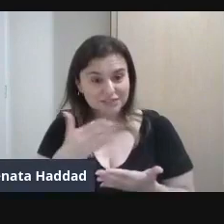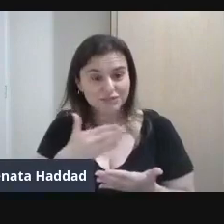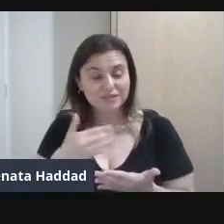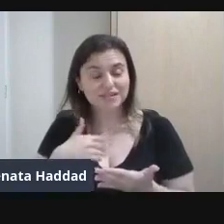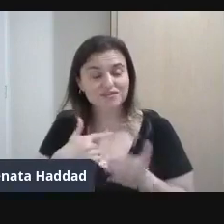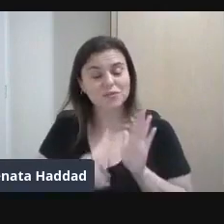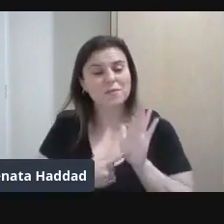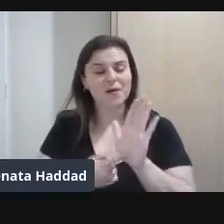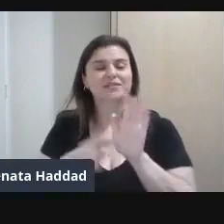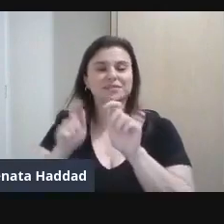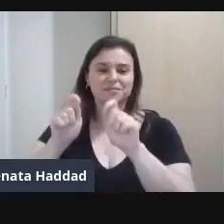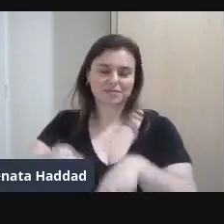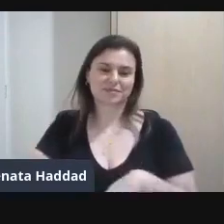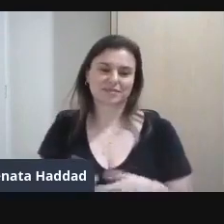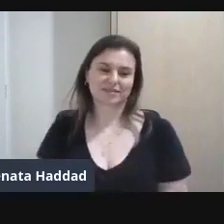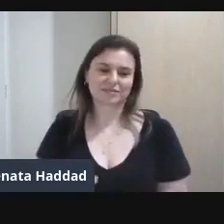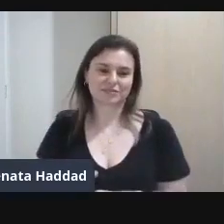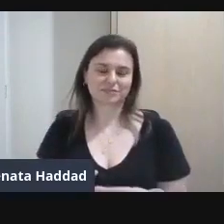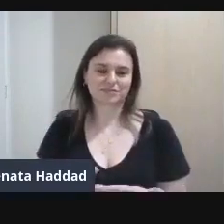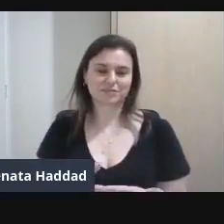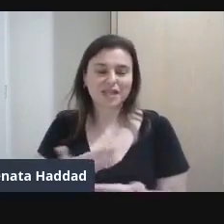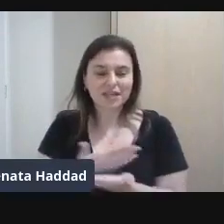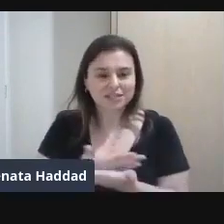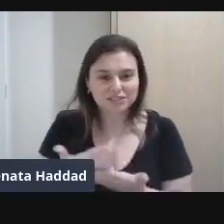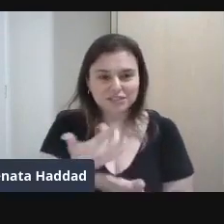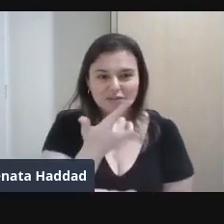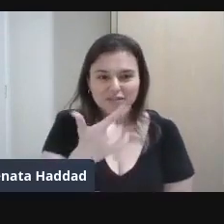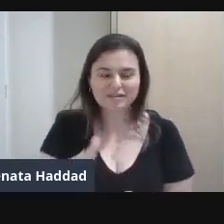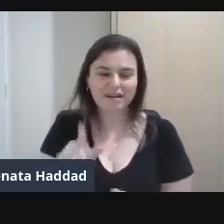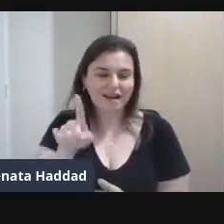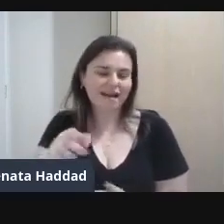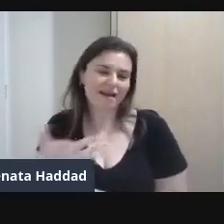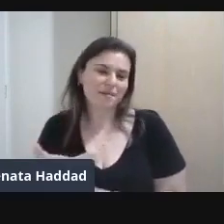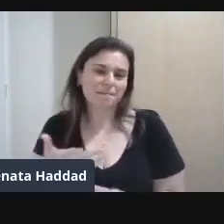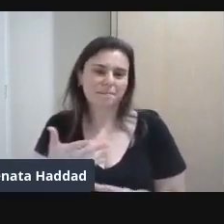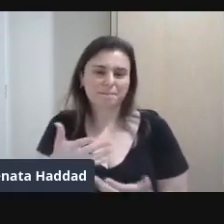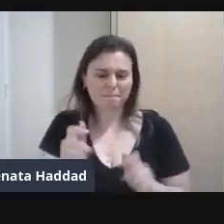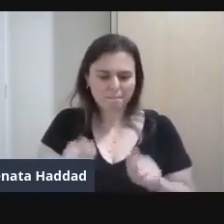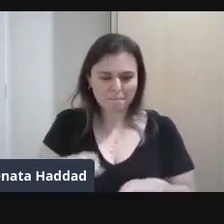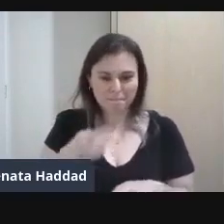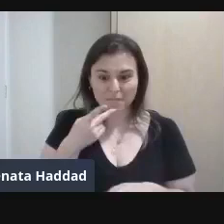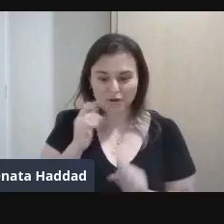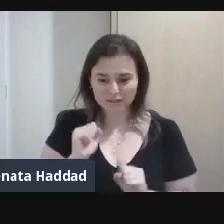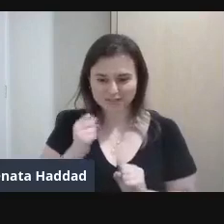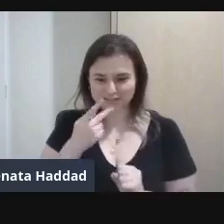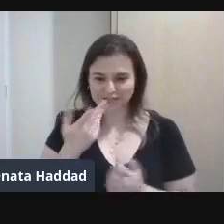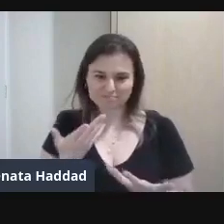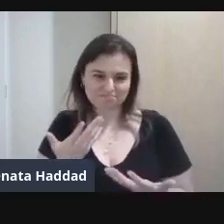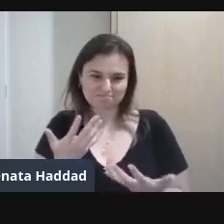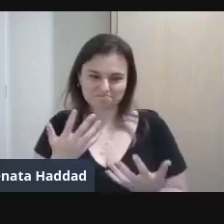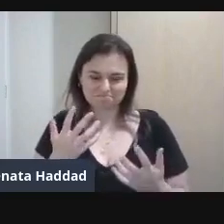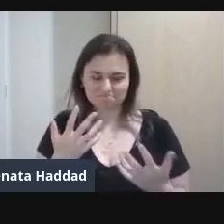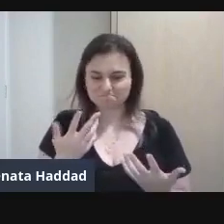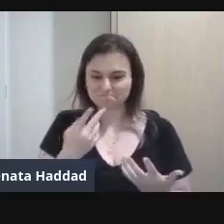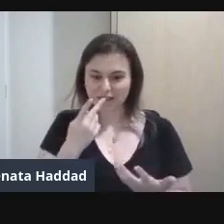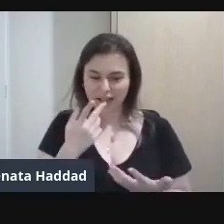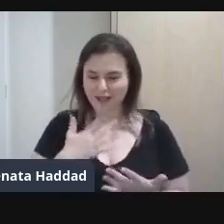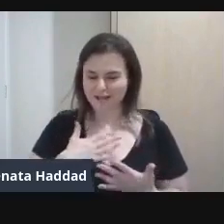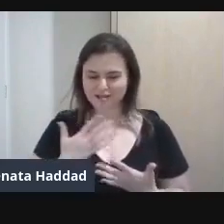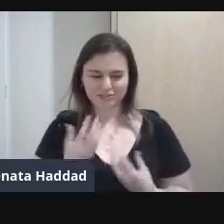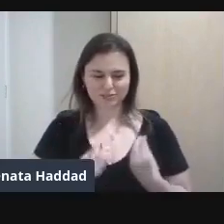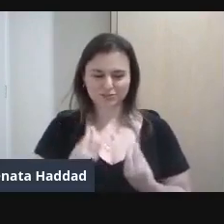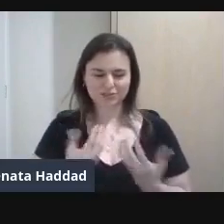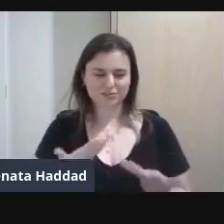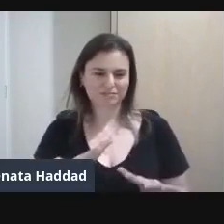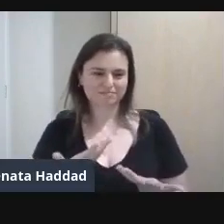recomeço Pelo menos É o que me diz Pode dizer pra você De outra maneira Pode chegar De outra